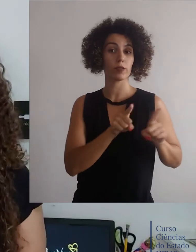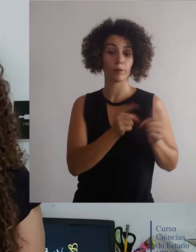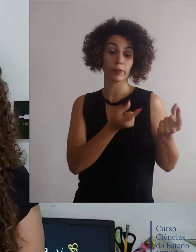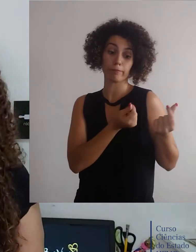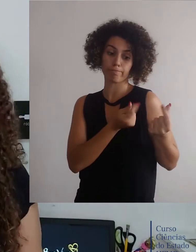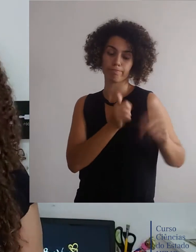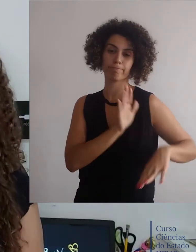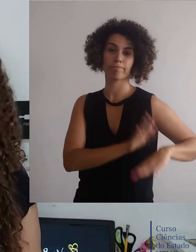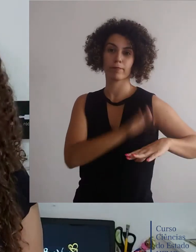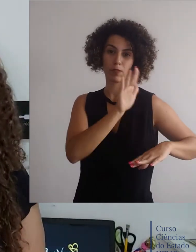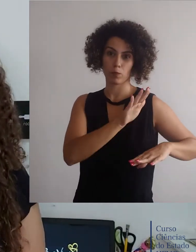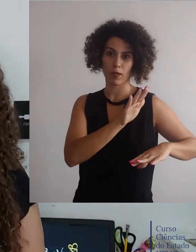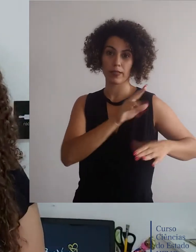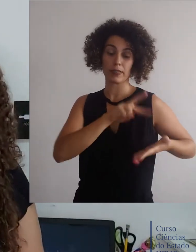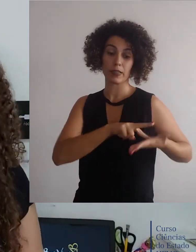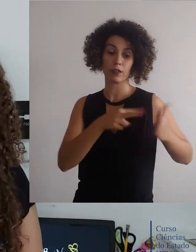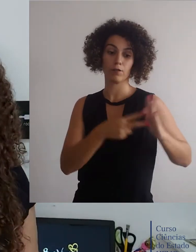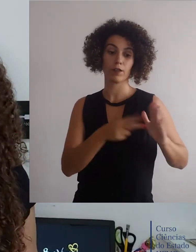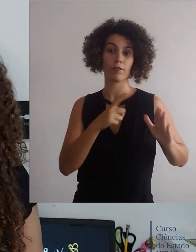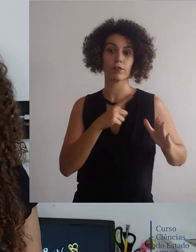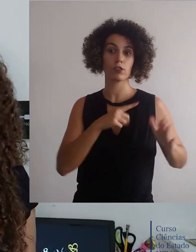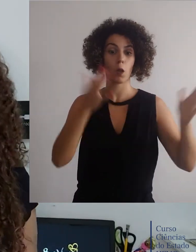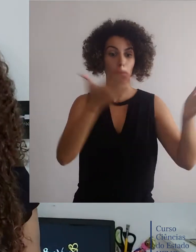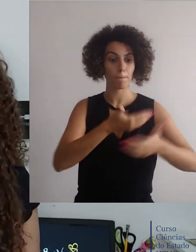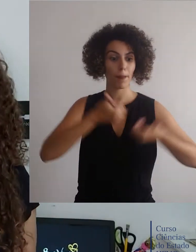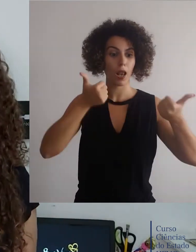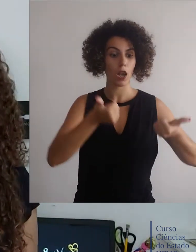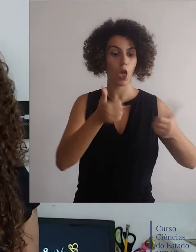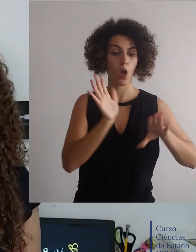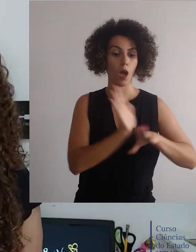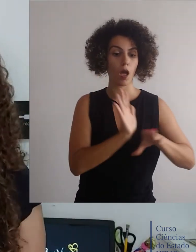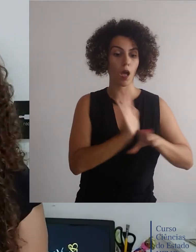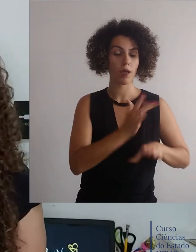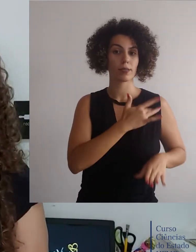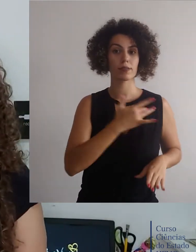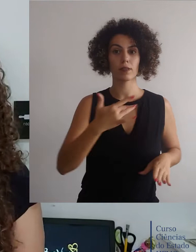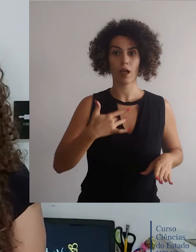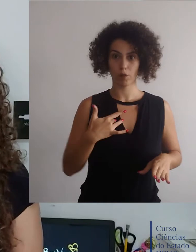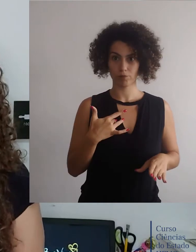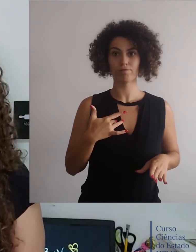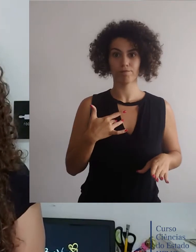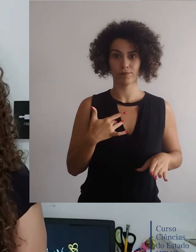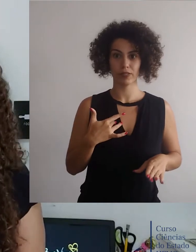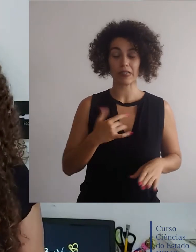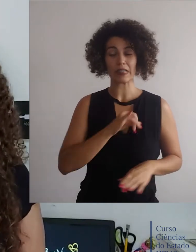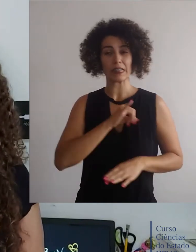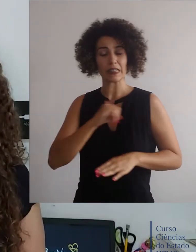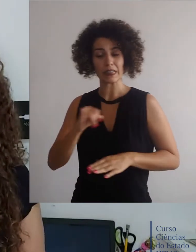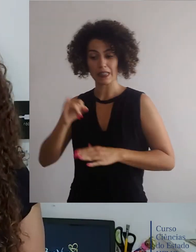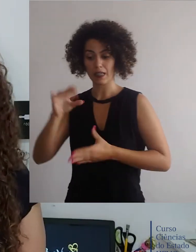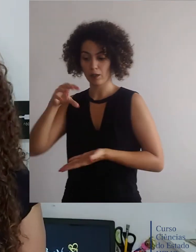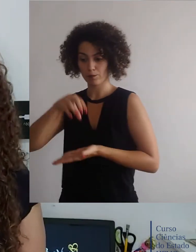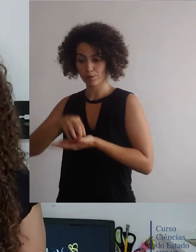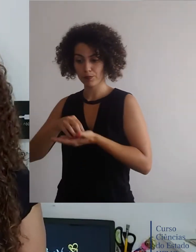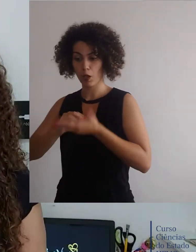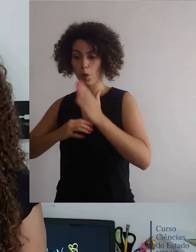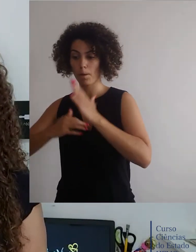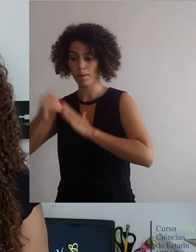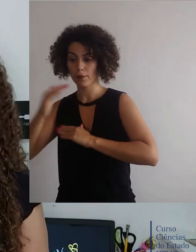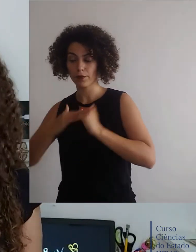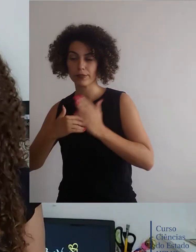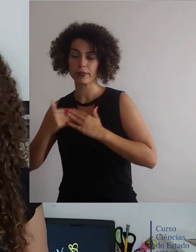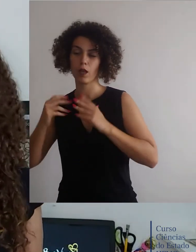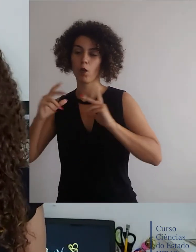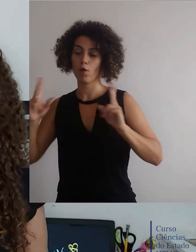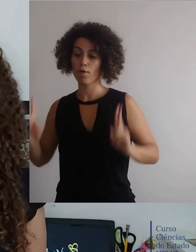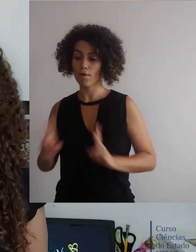aquisitivo, acabavam por conter melhores serviços de atenção à saúde e melhores estruturas. Também aquelas categorias que